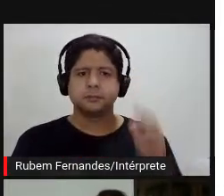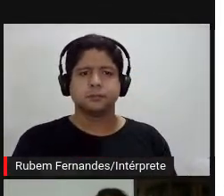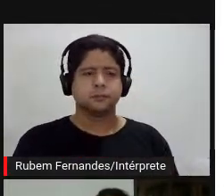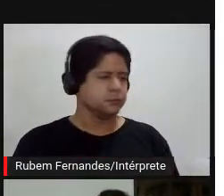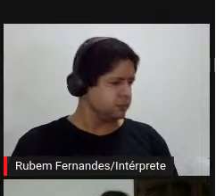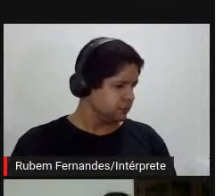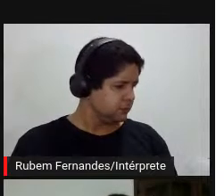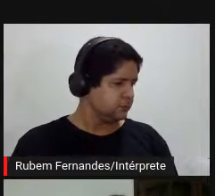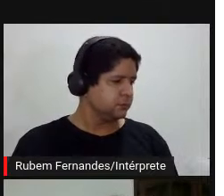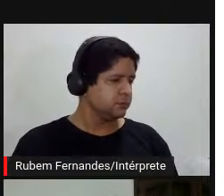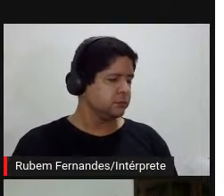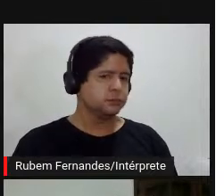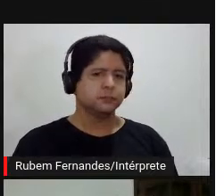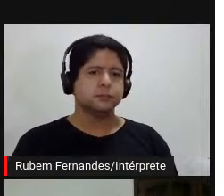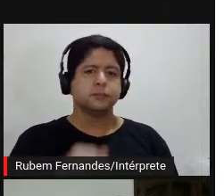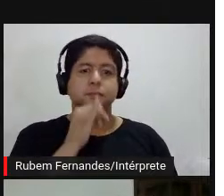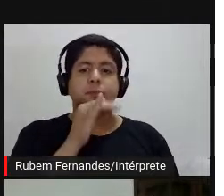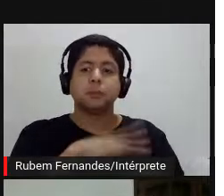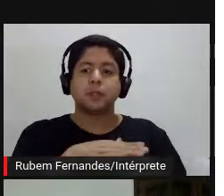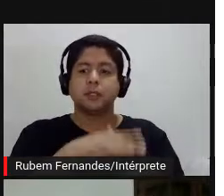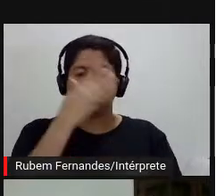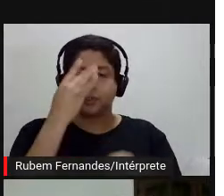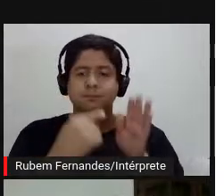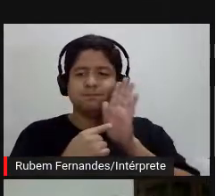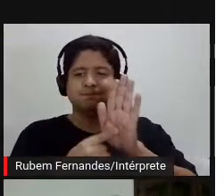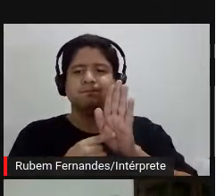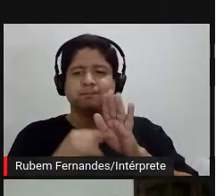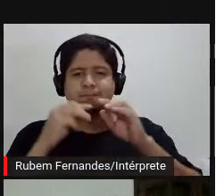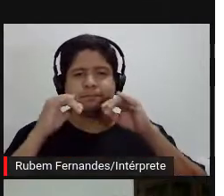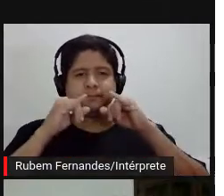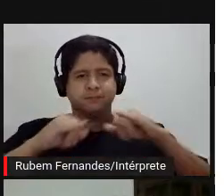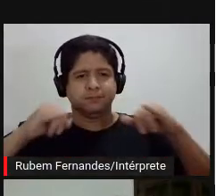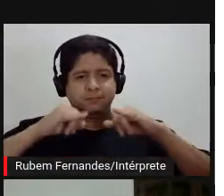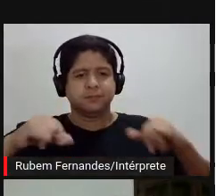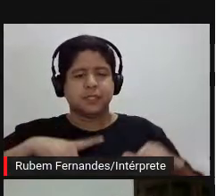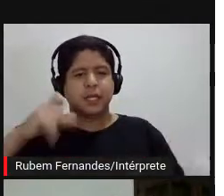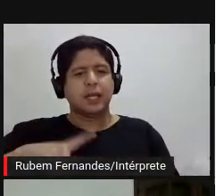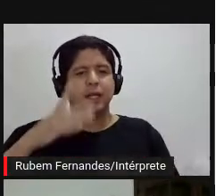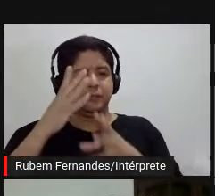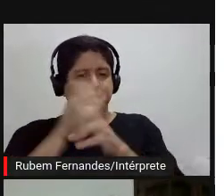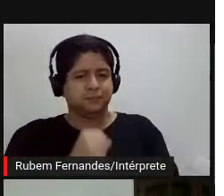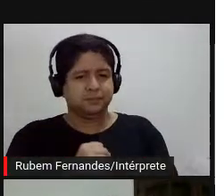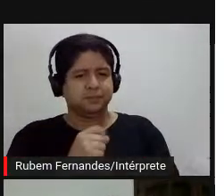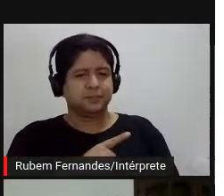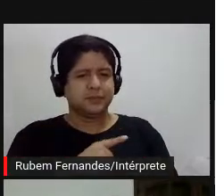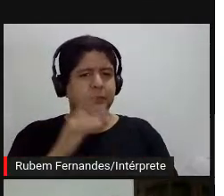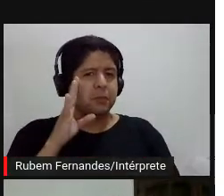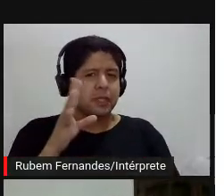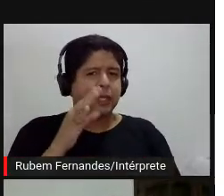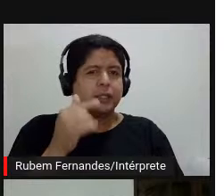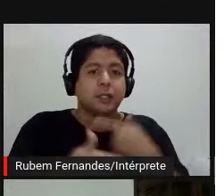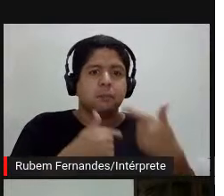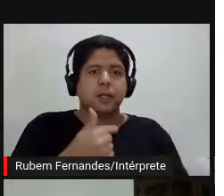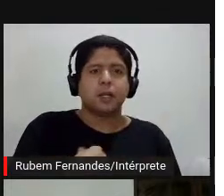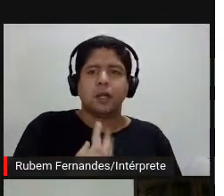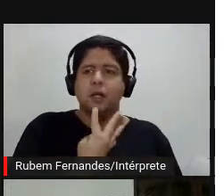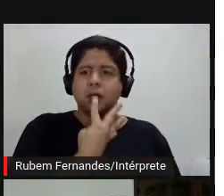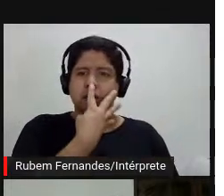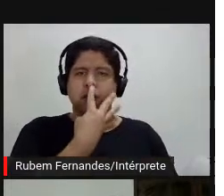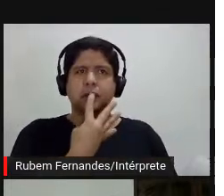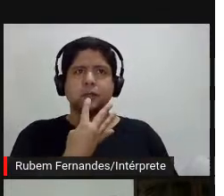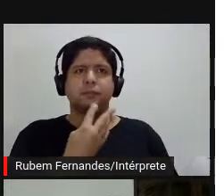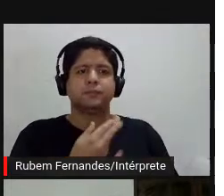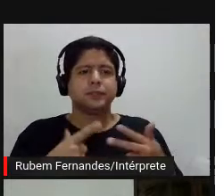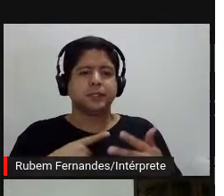de quem estava patrocinando, uma questão importantíssima é o orçamento, né, você pensa num trabalho incrível e você descobre que precisaria de